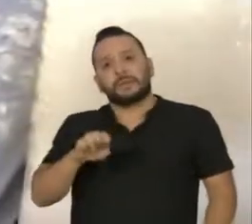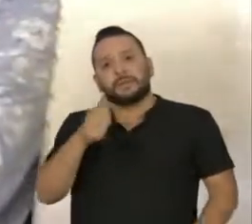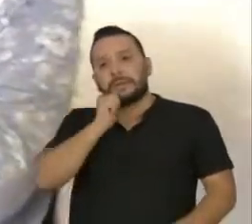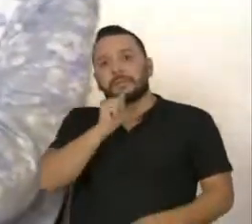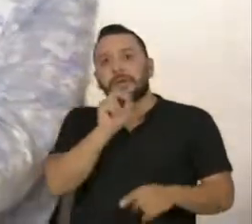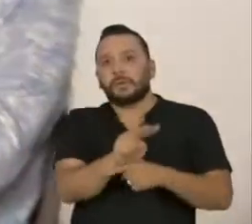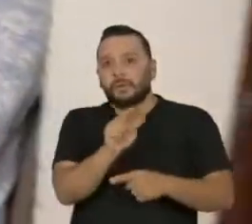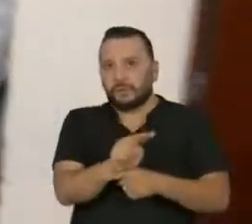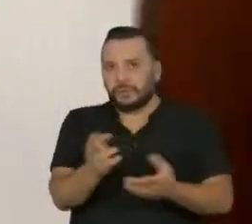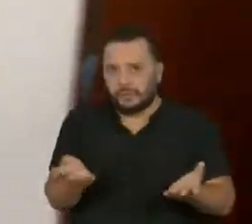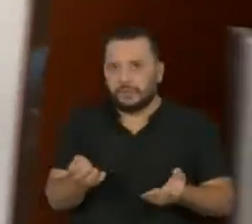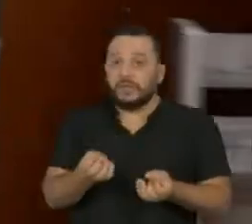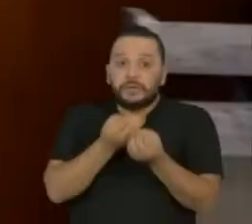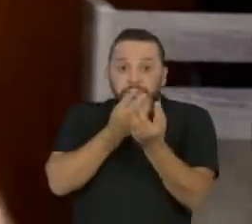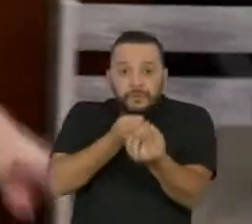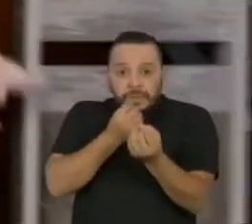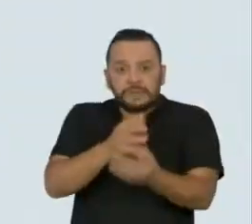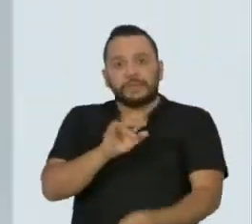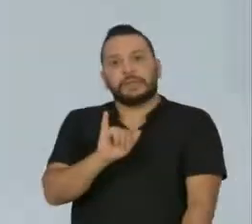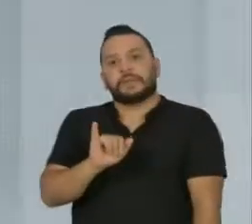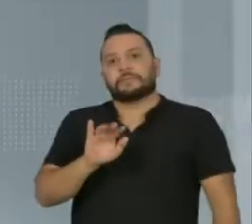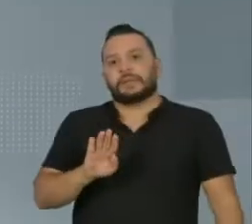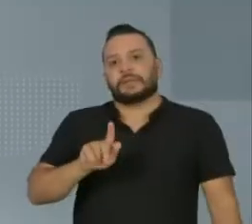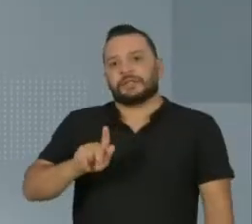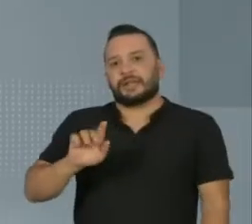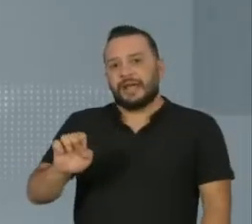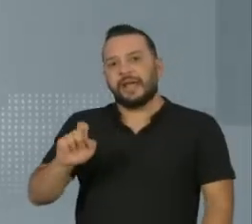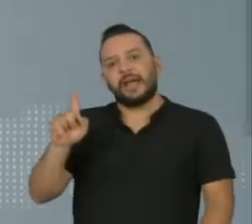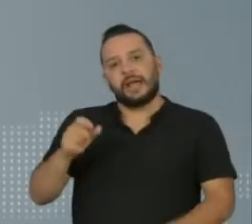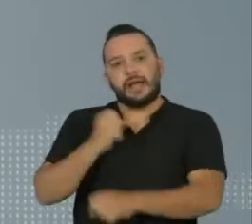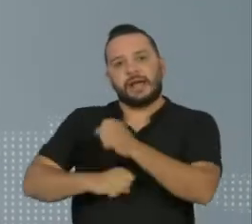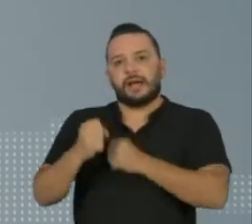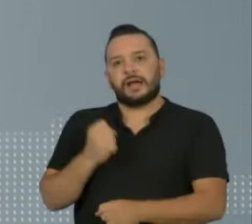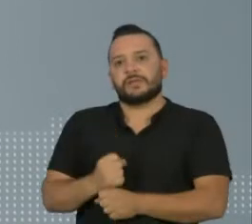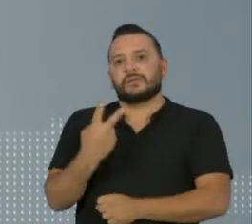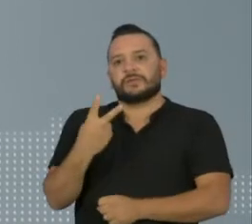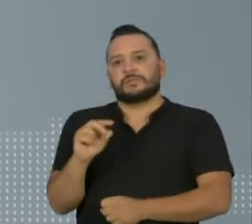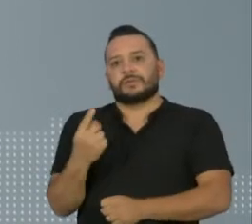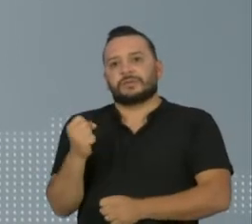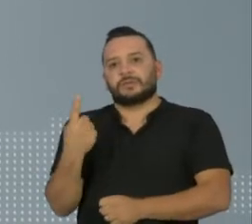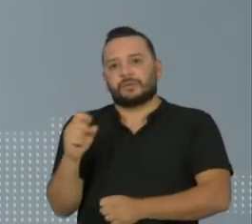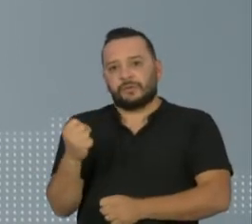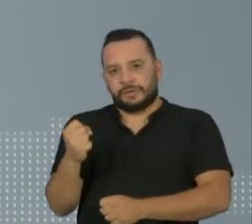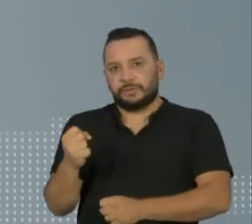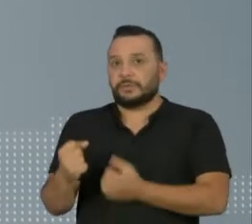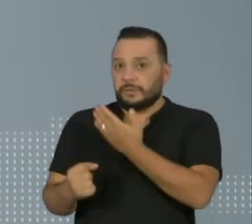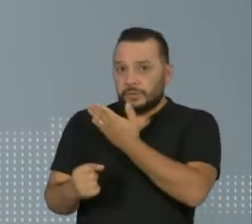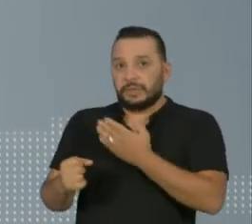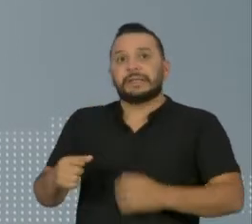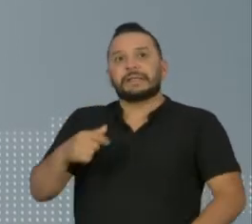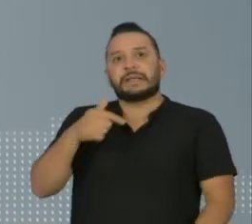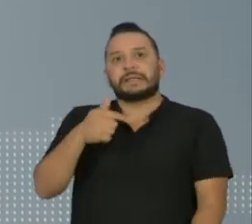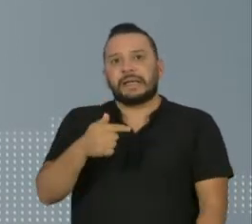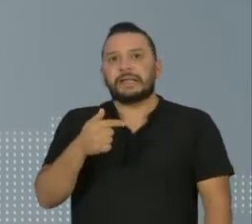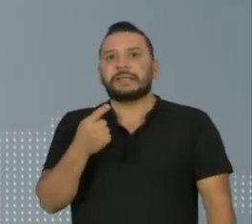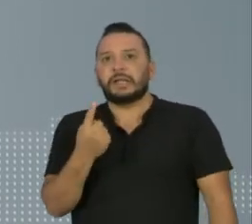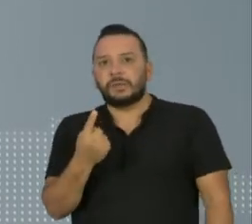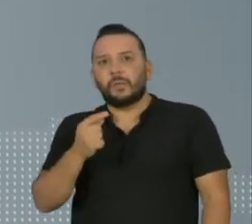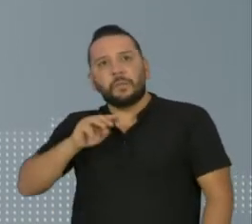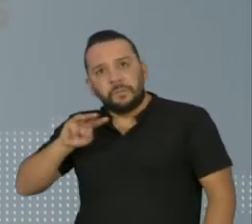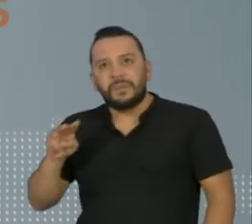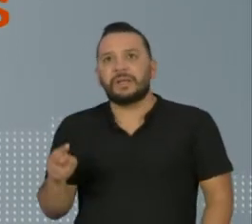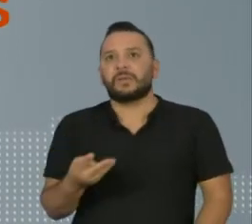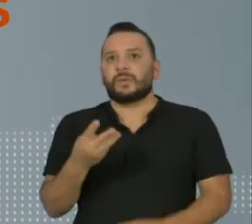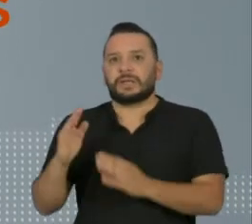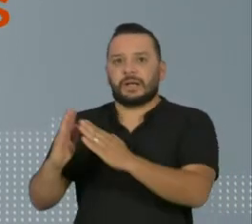Os dados mais recentes do IBGE são de 2018 e mostram que dos mais de 71 milhões de domicílios